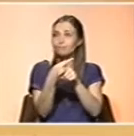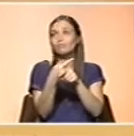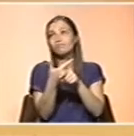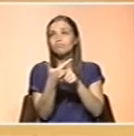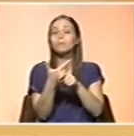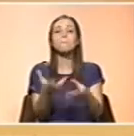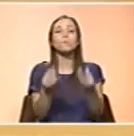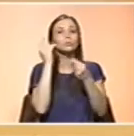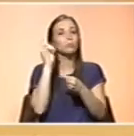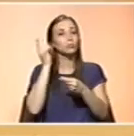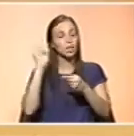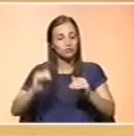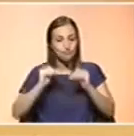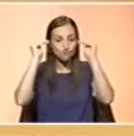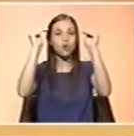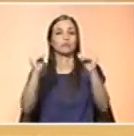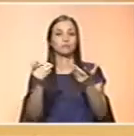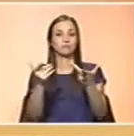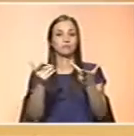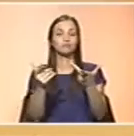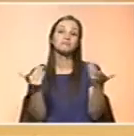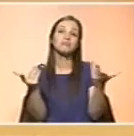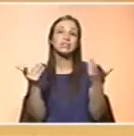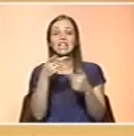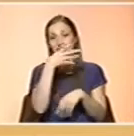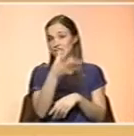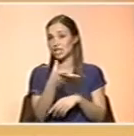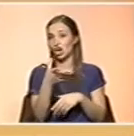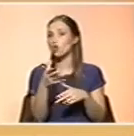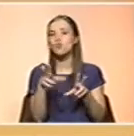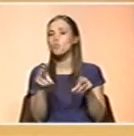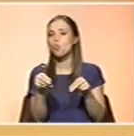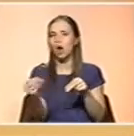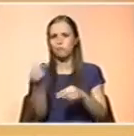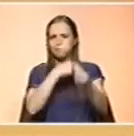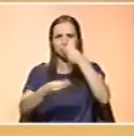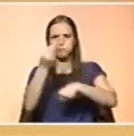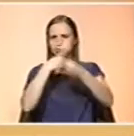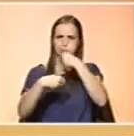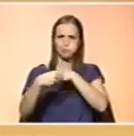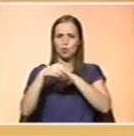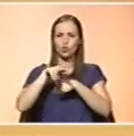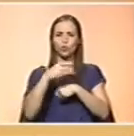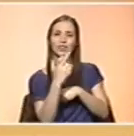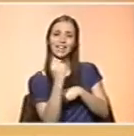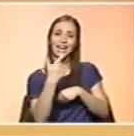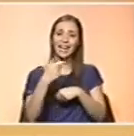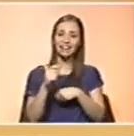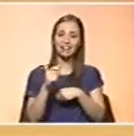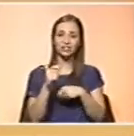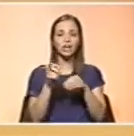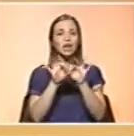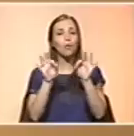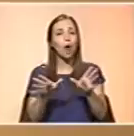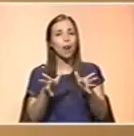determinante do crescimento, significa que, em termos relativos, nunca se vai comer tanto em nutrientes como se come no primeiro ano de vida. Em termos relativos.